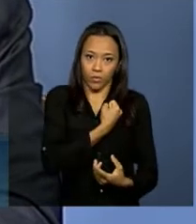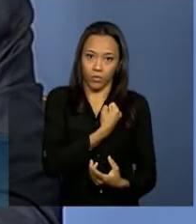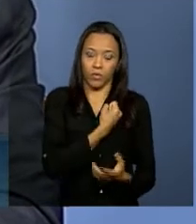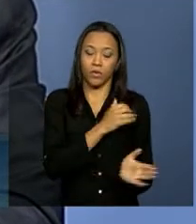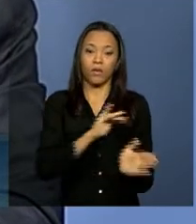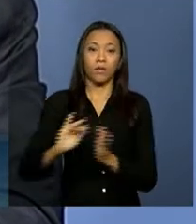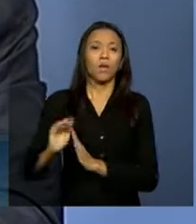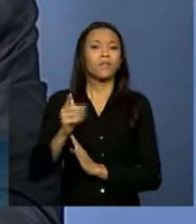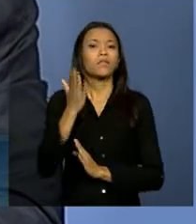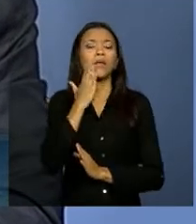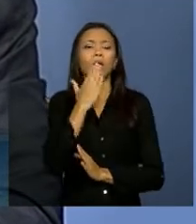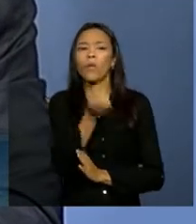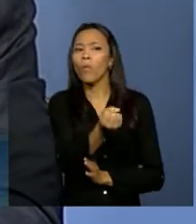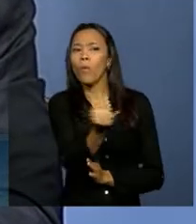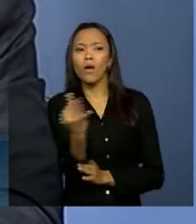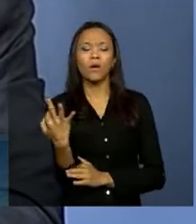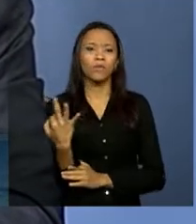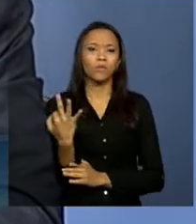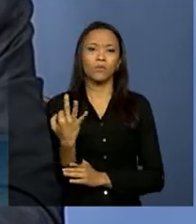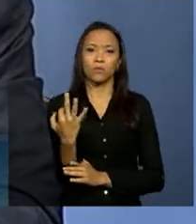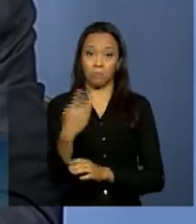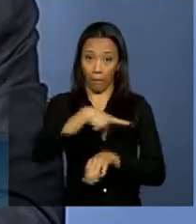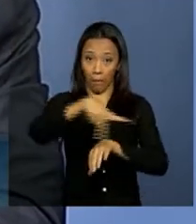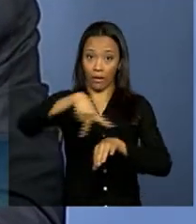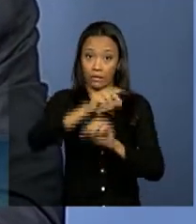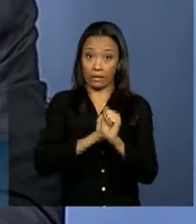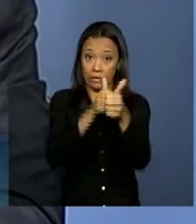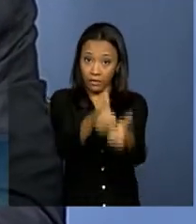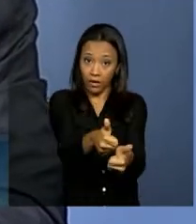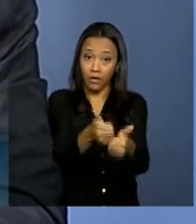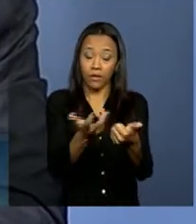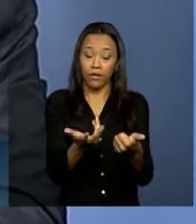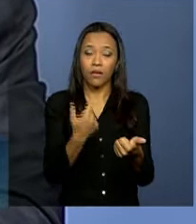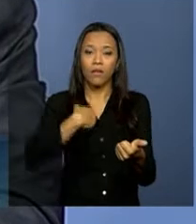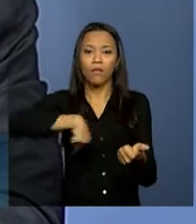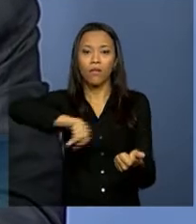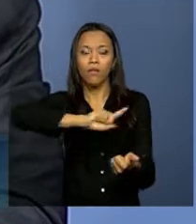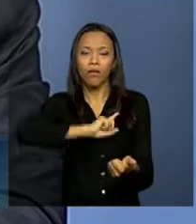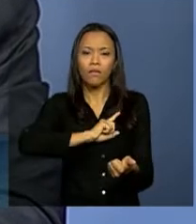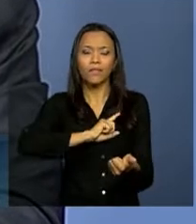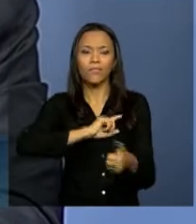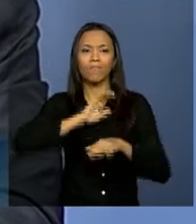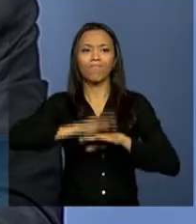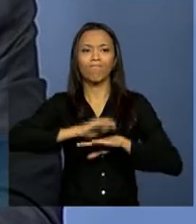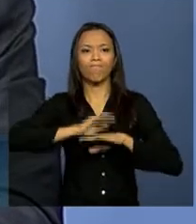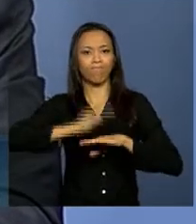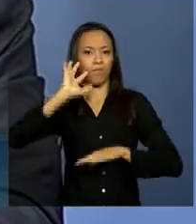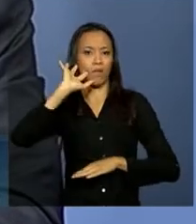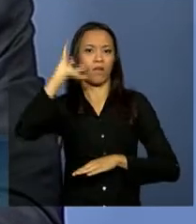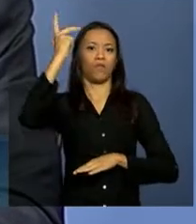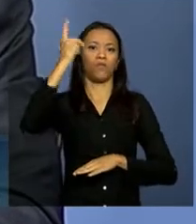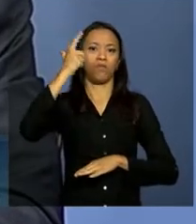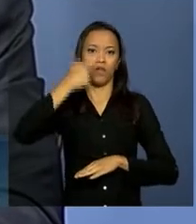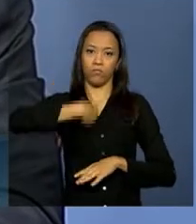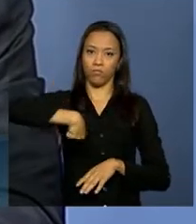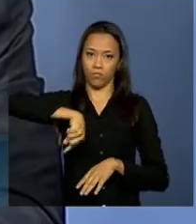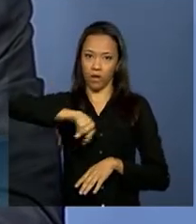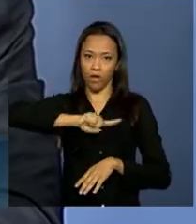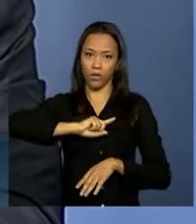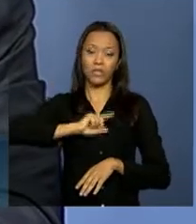quantos, nós tomamos a decisão de